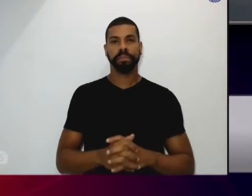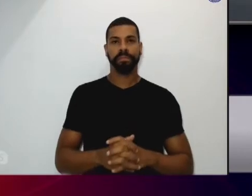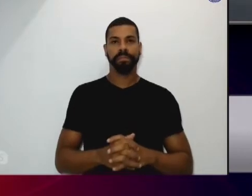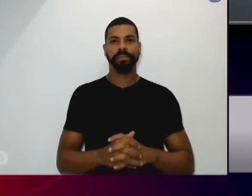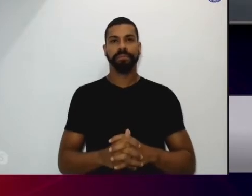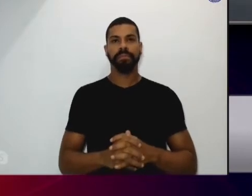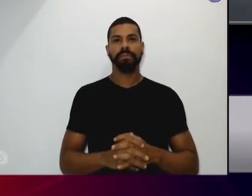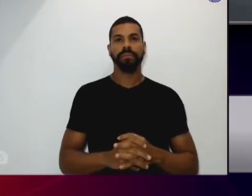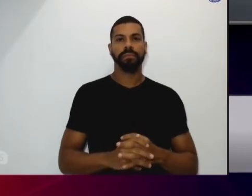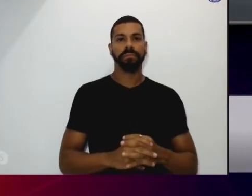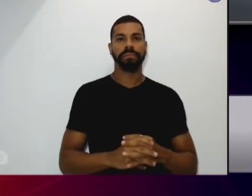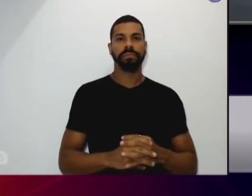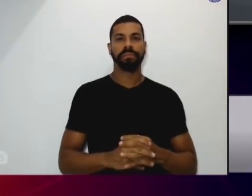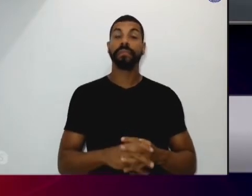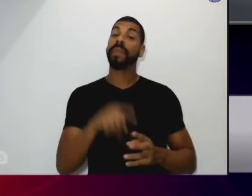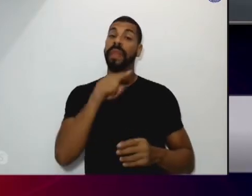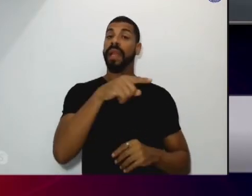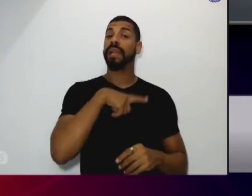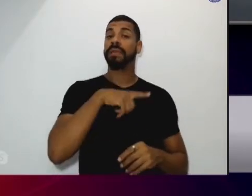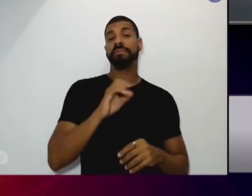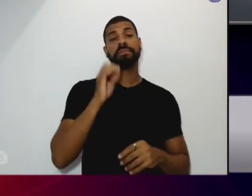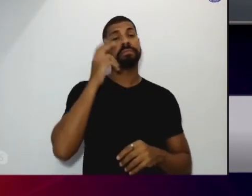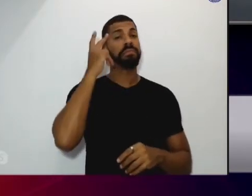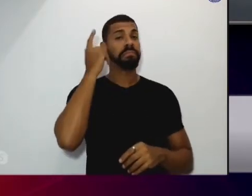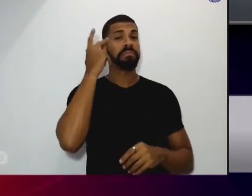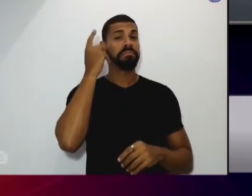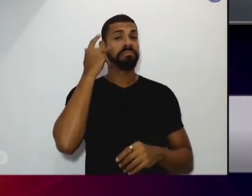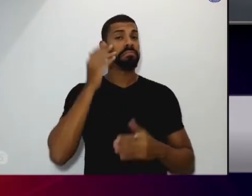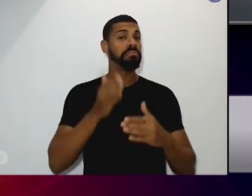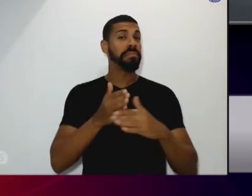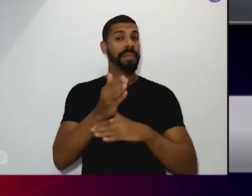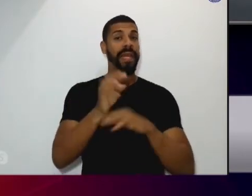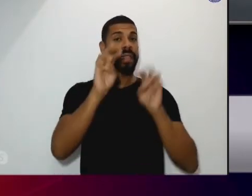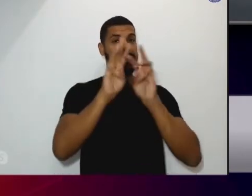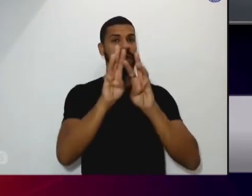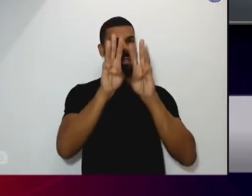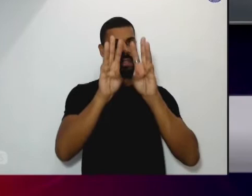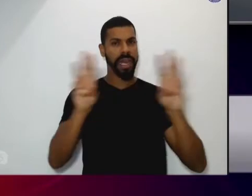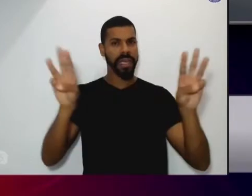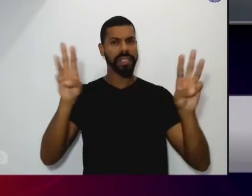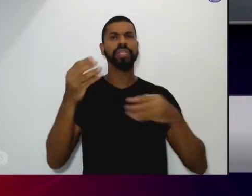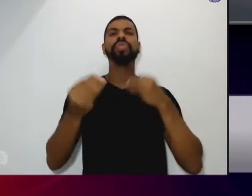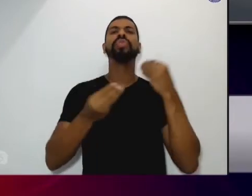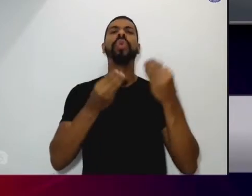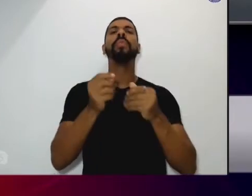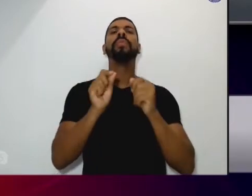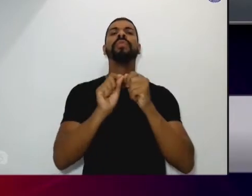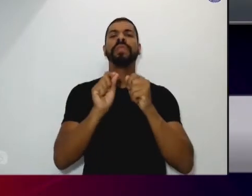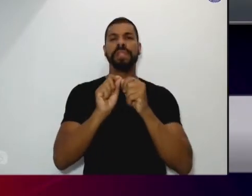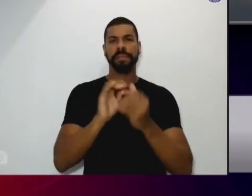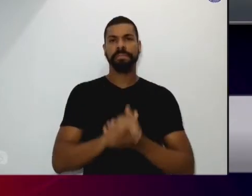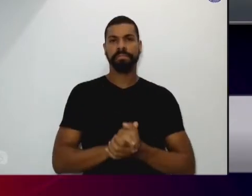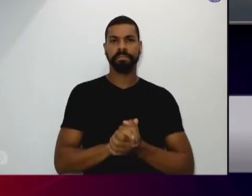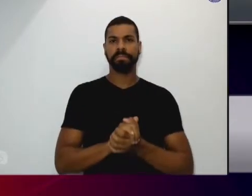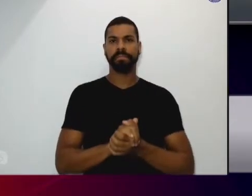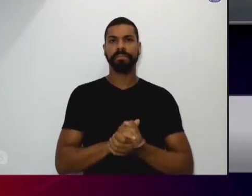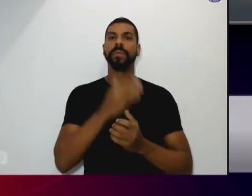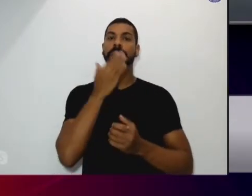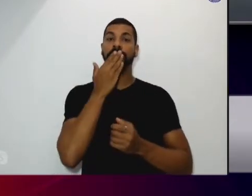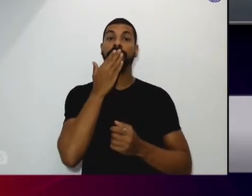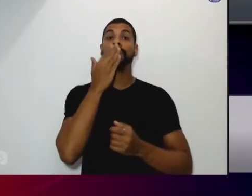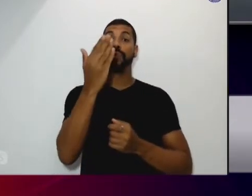então é só entrar nesse site e fazer o pedido como que funciona entrou no site pediu ajuda